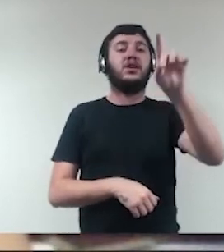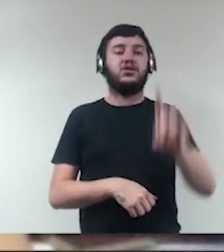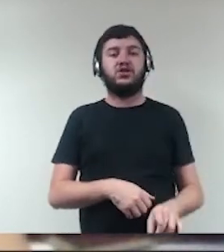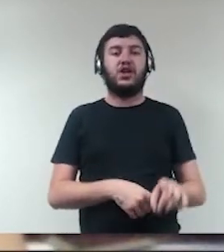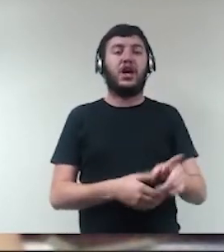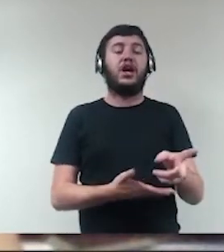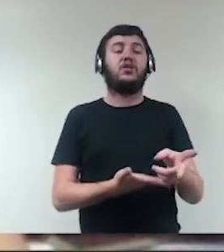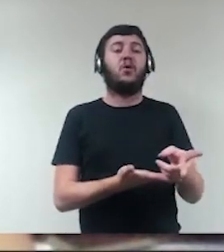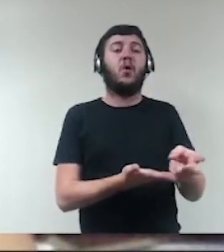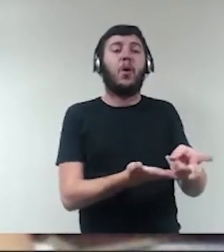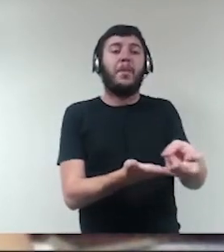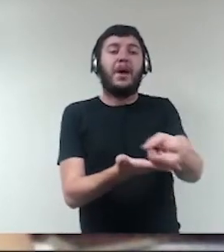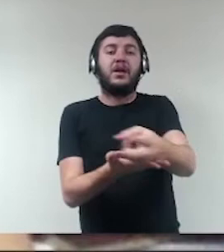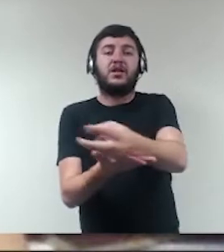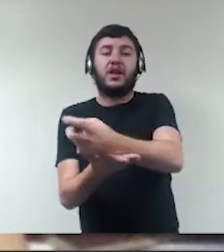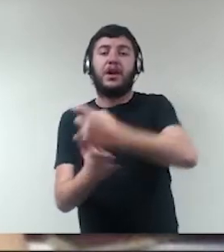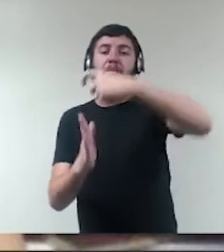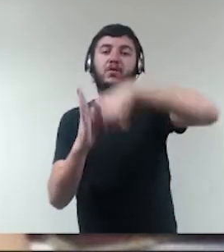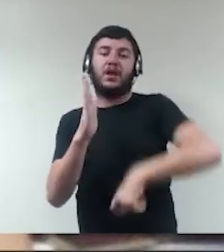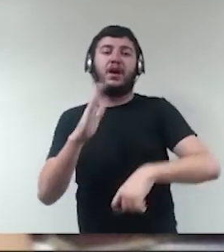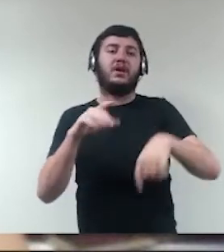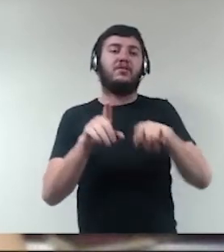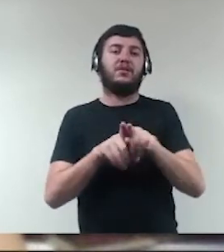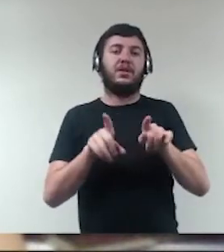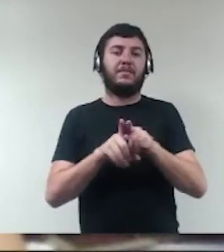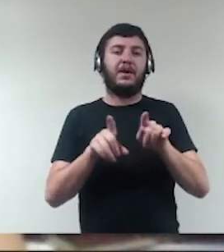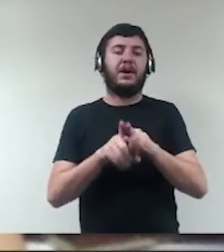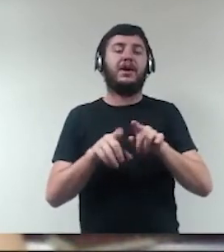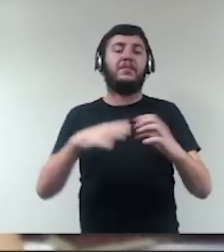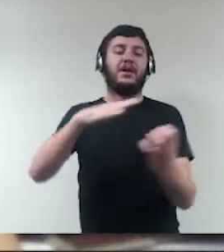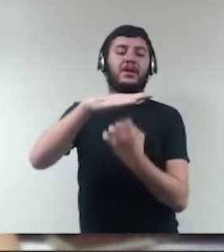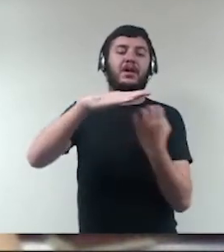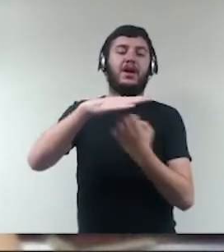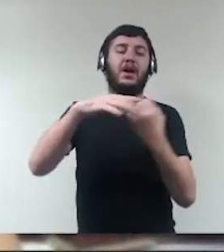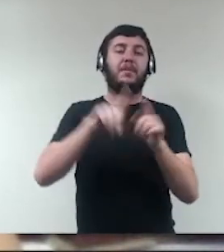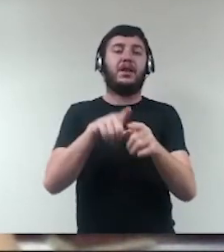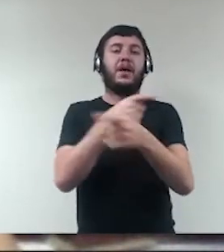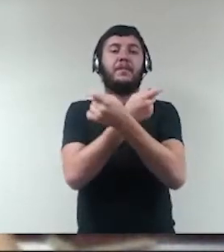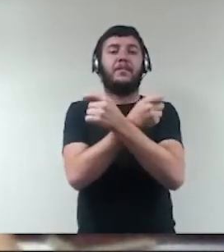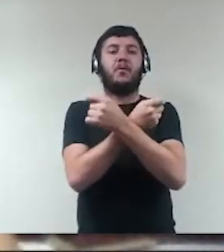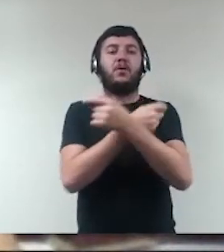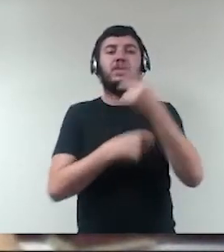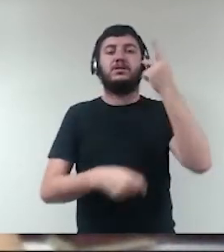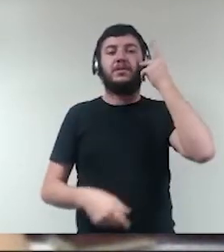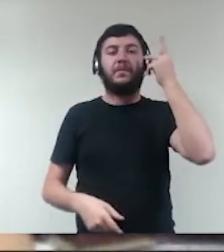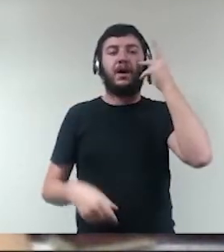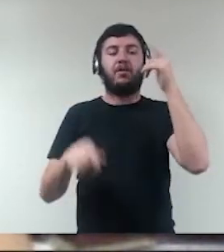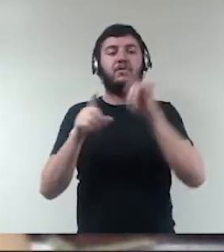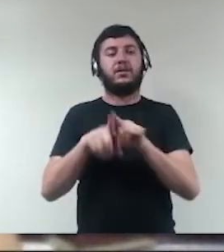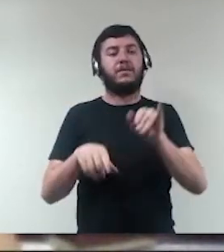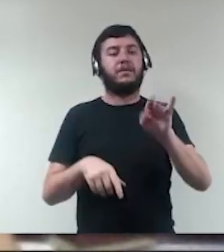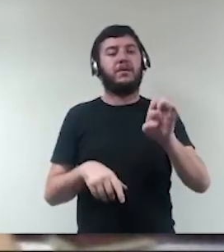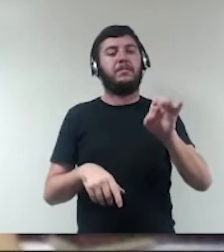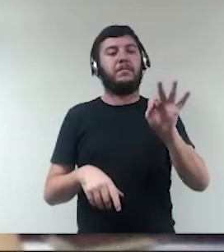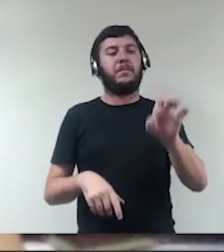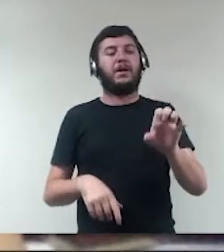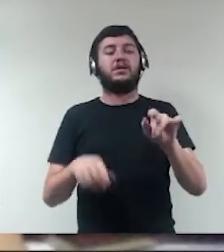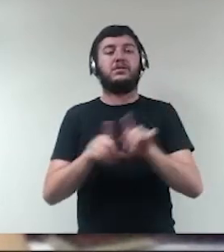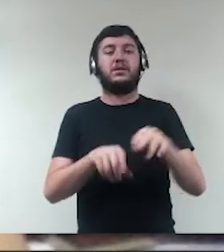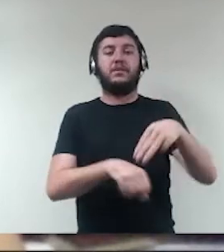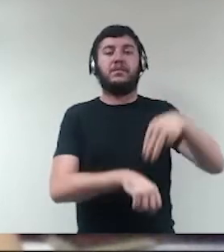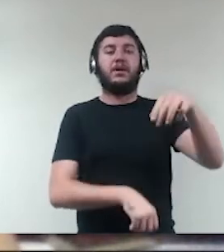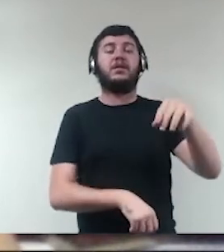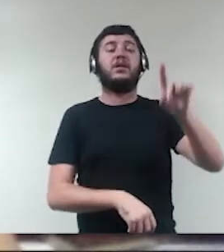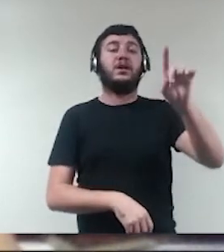tributário, empresarial, né, pela PUC de São Paulo, pelo IBET, mestre em